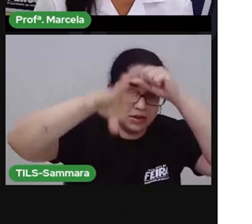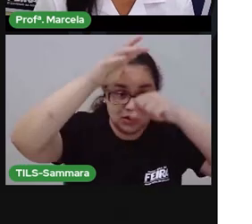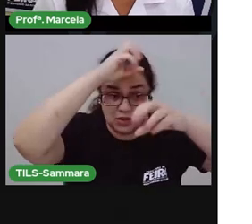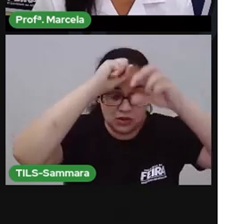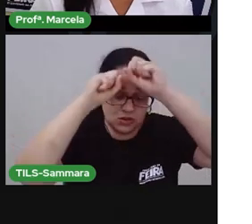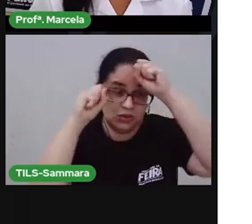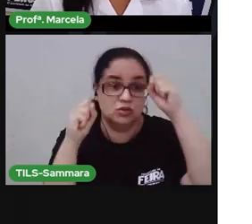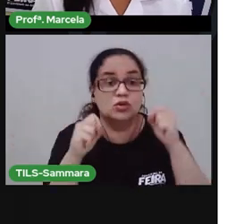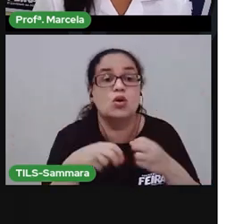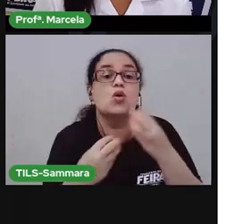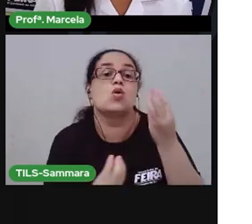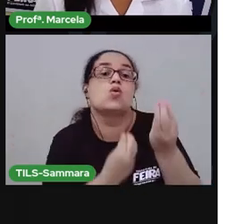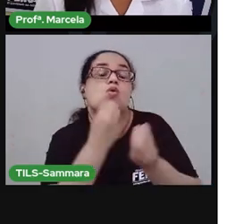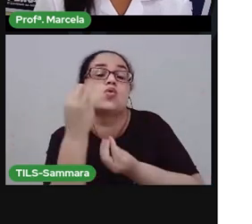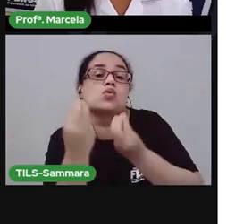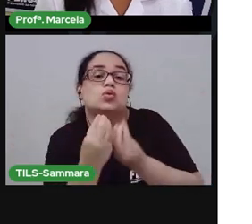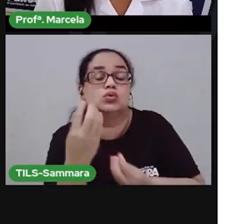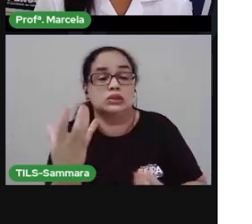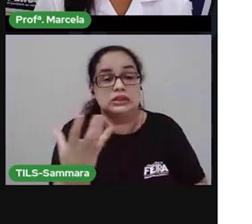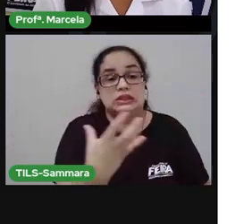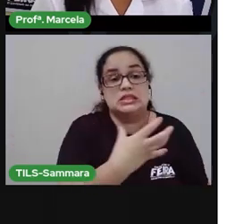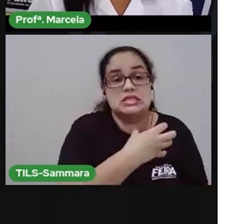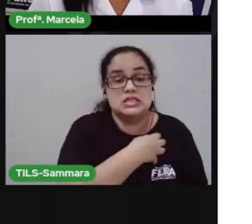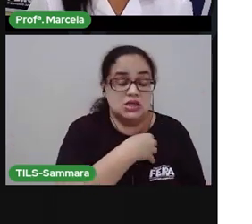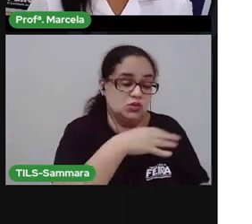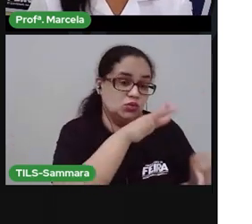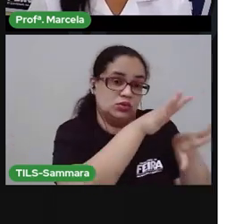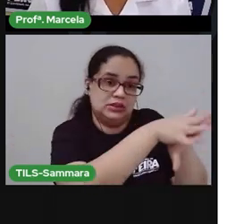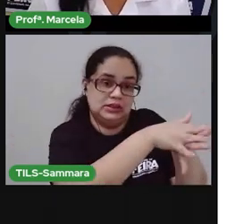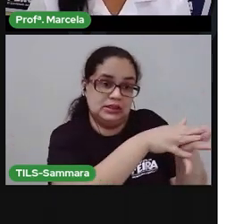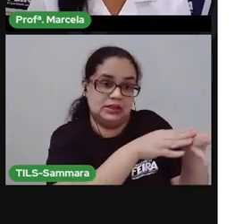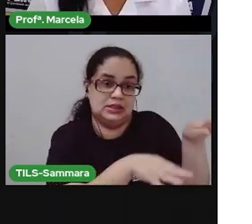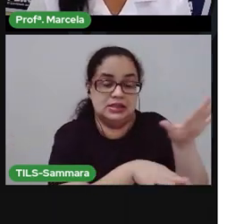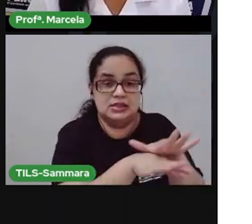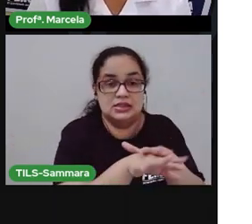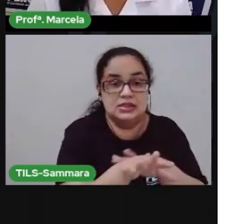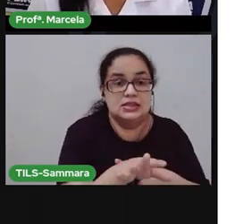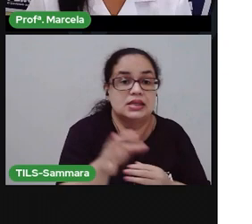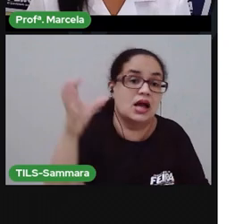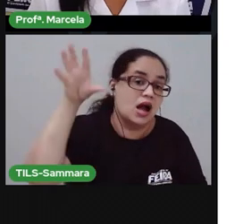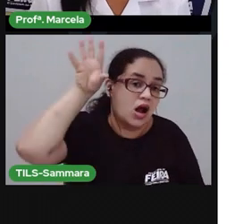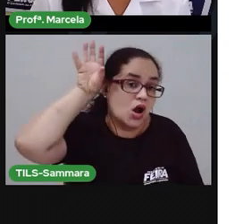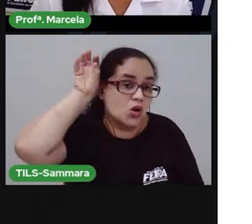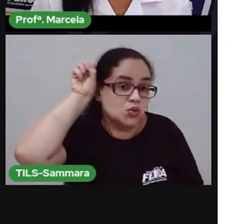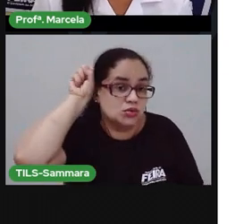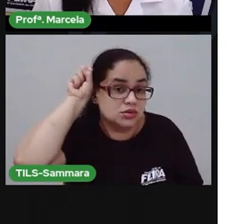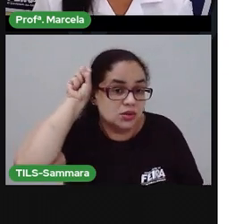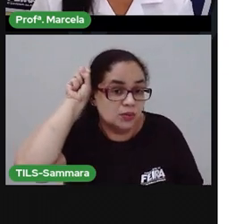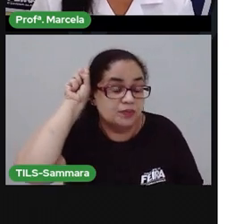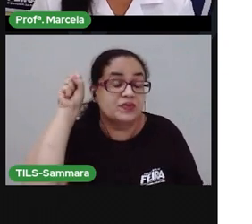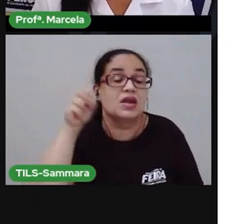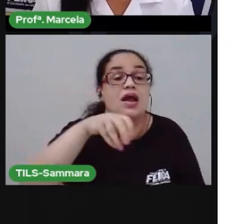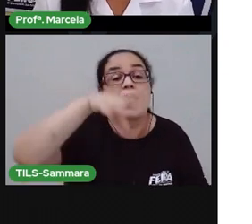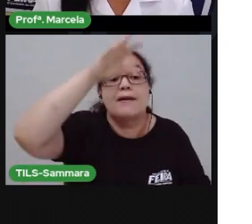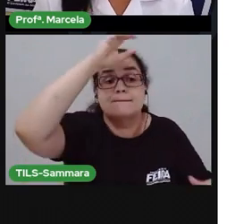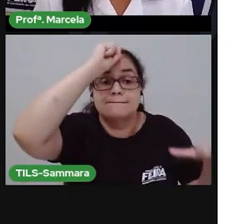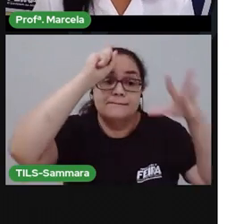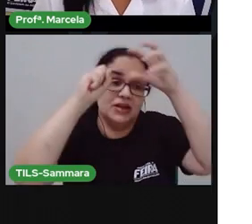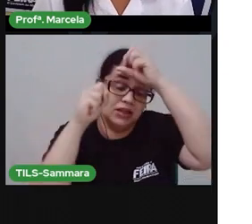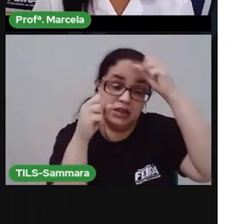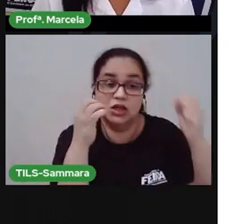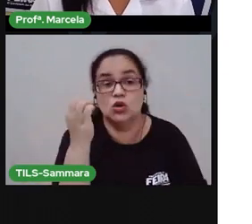funções do sentido do tato e da audição. E também vai aprender a contar,